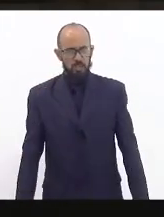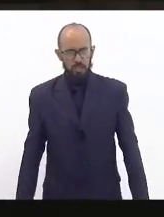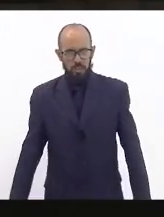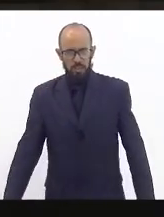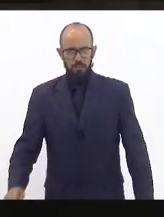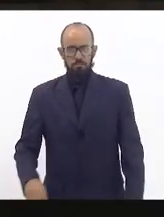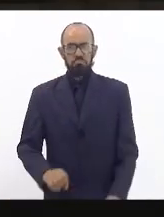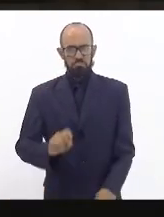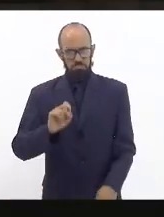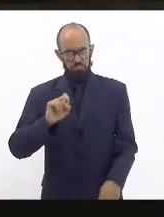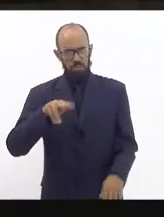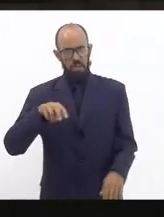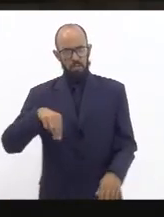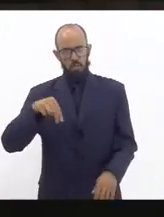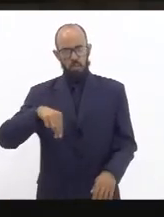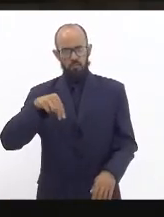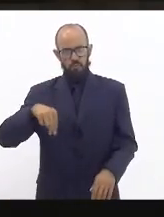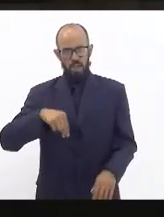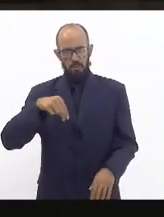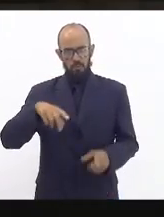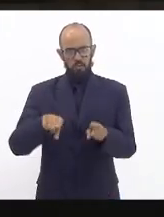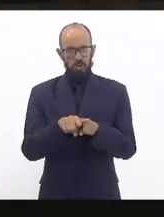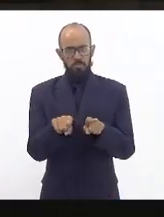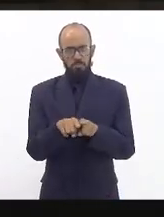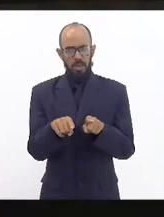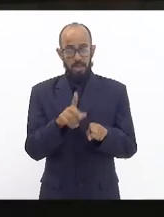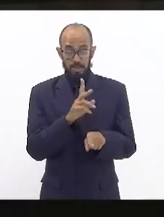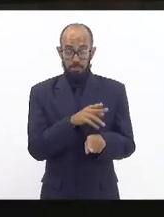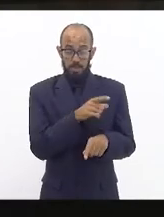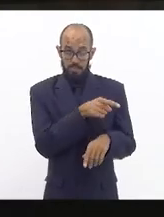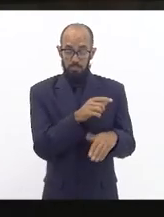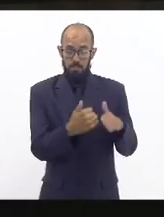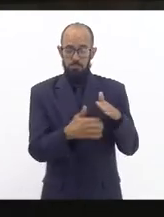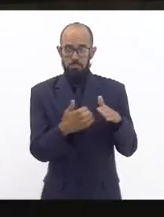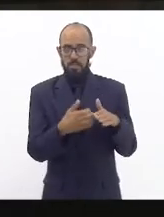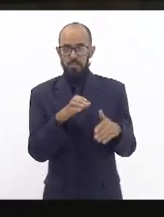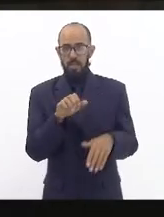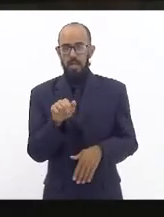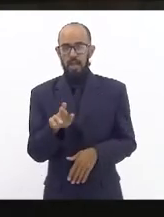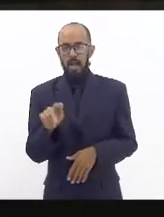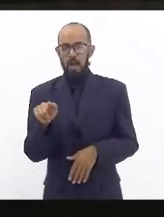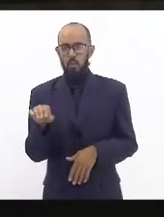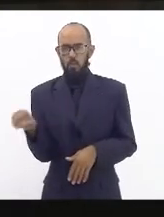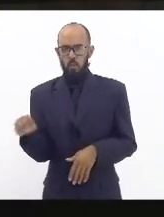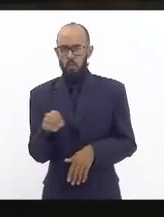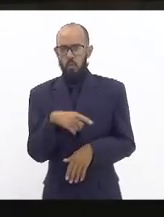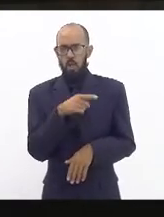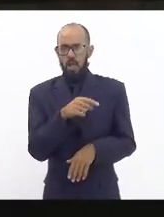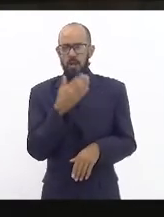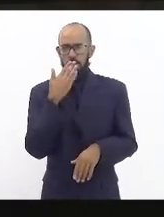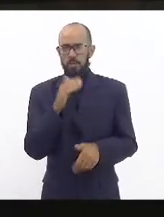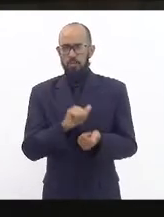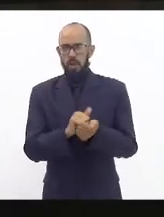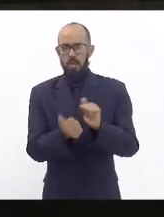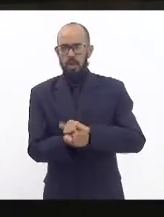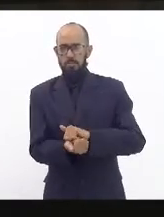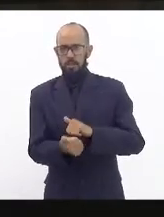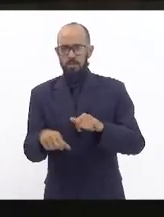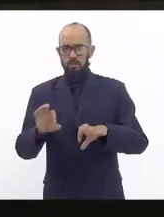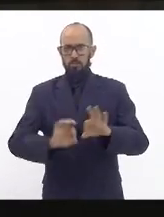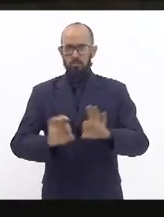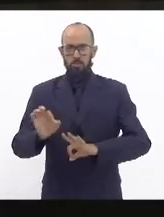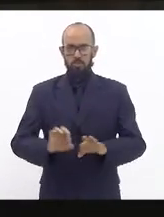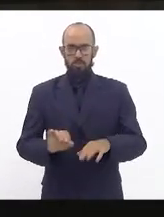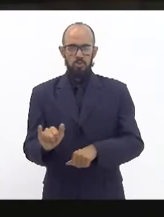de novembro tudo muito rápido novembro a empresa essa Carpo Chip Brasil solicita enquadramento do projeto como